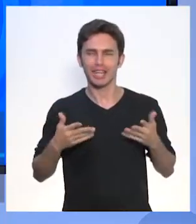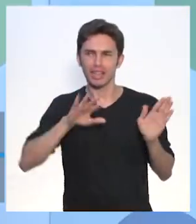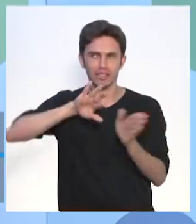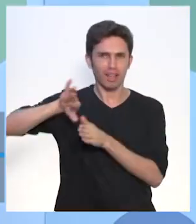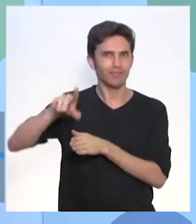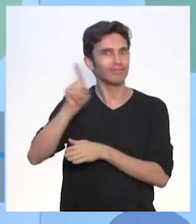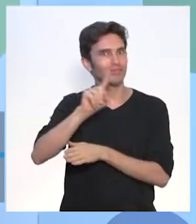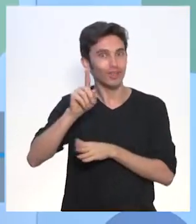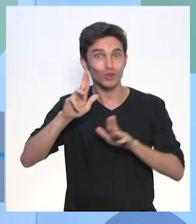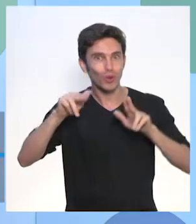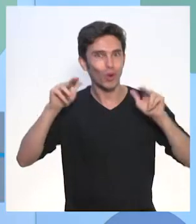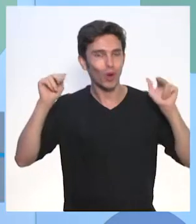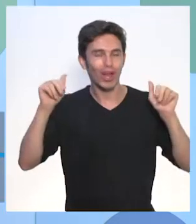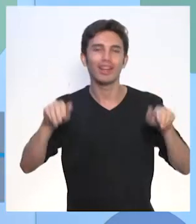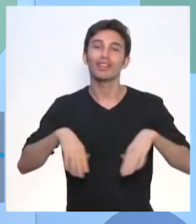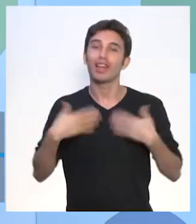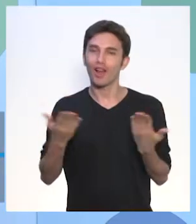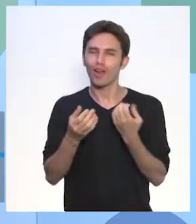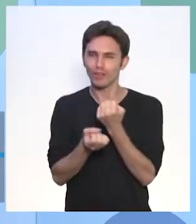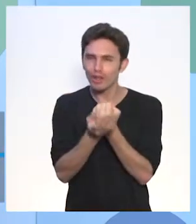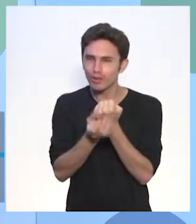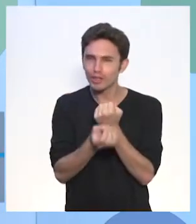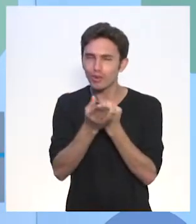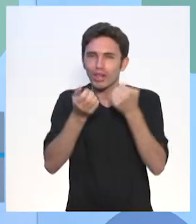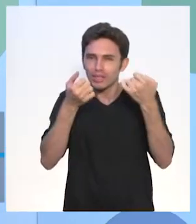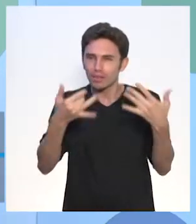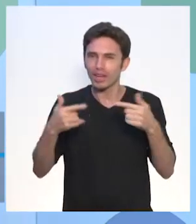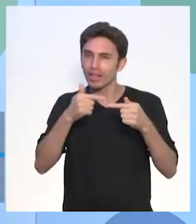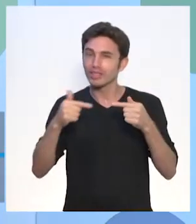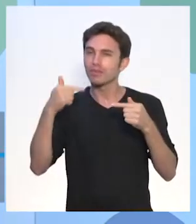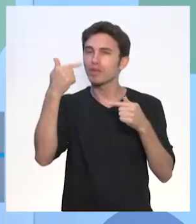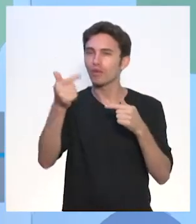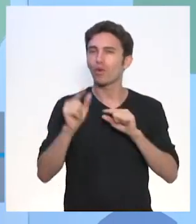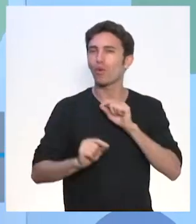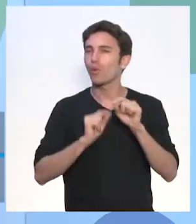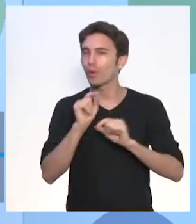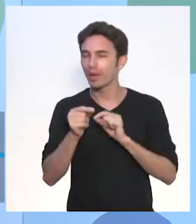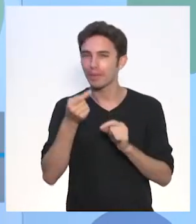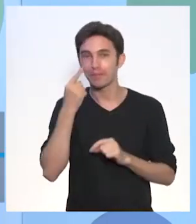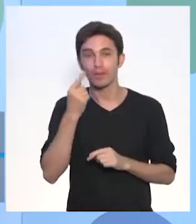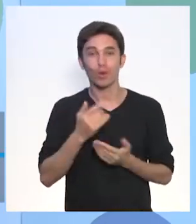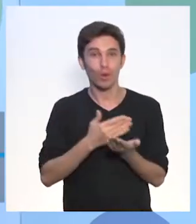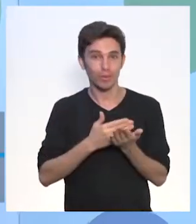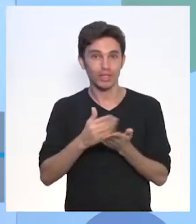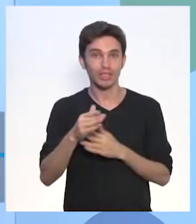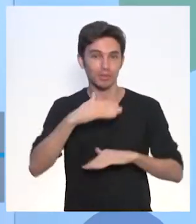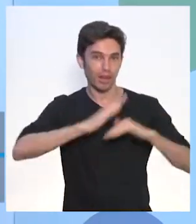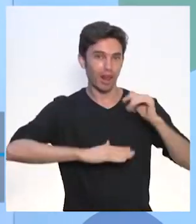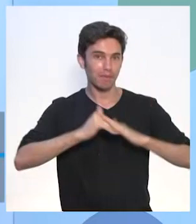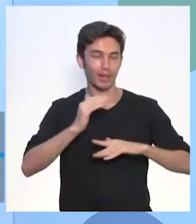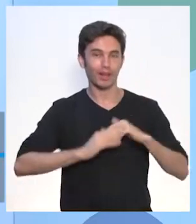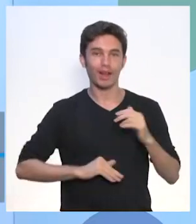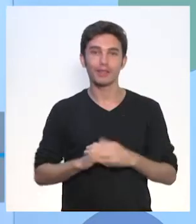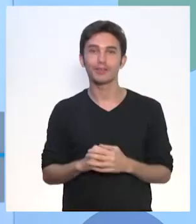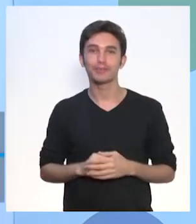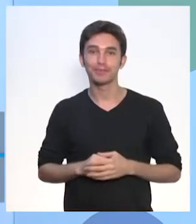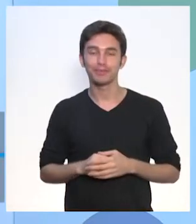Sempre. E aí a gente vai dar aqui um spoiler do que vai ser na próxima aula. Começando pela habilidade.